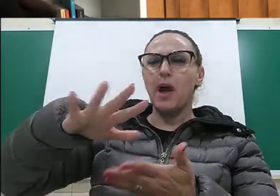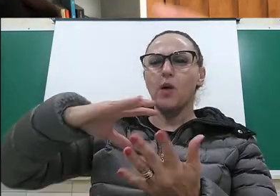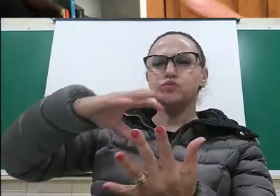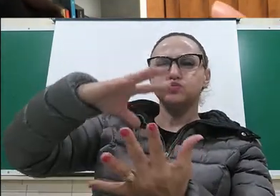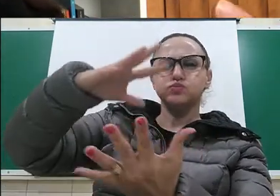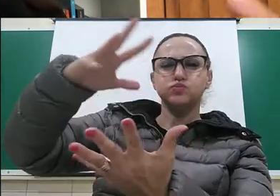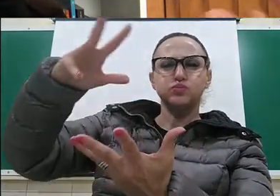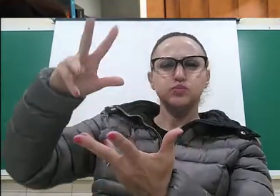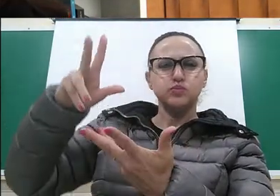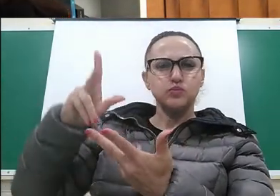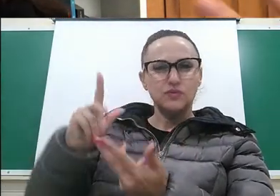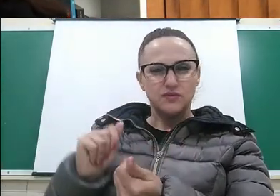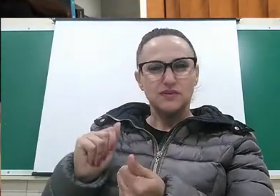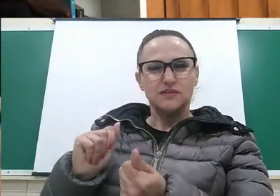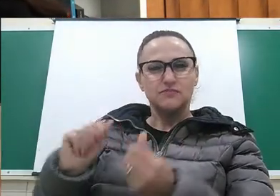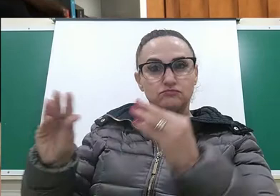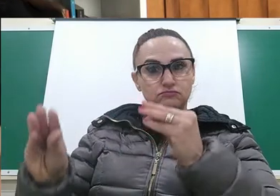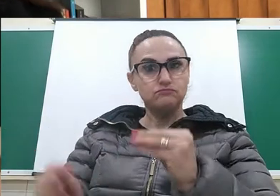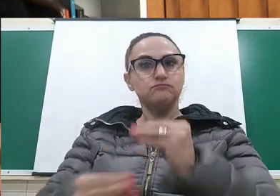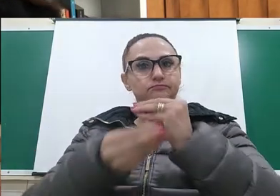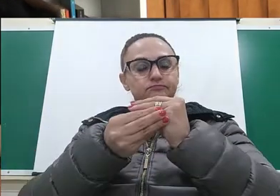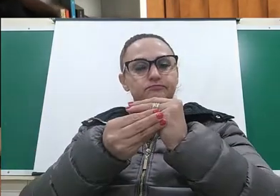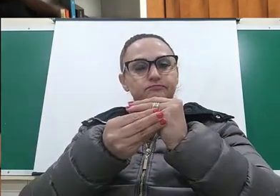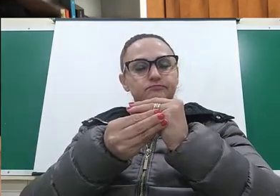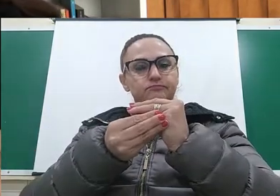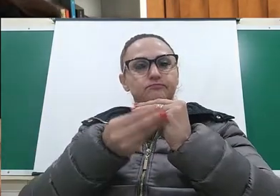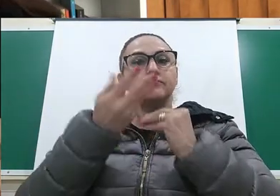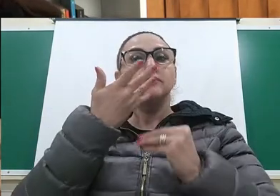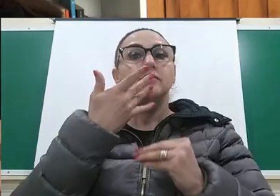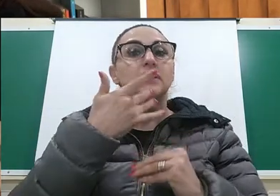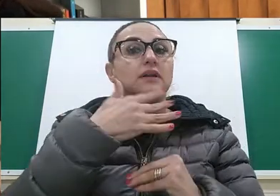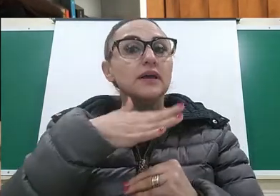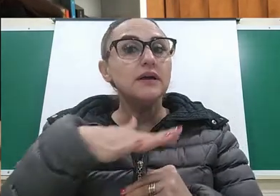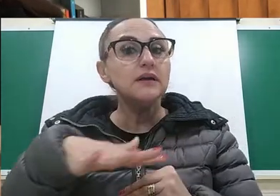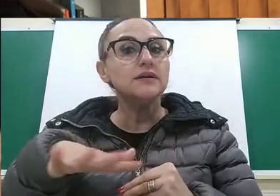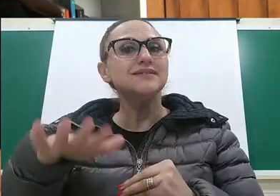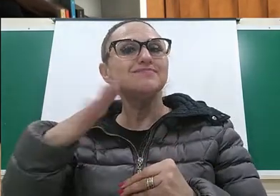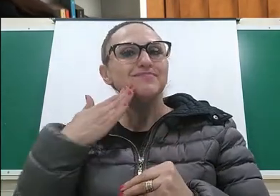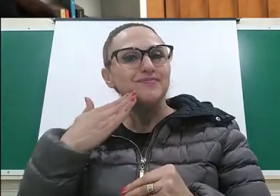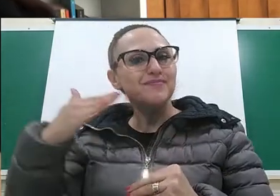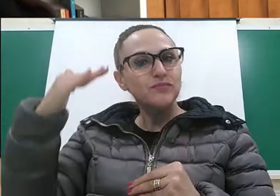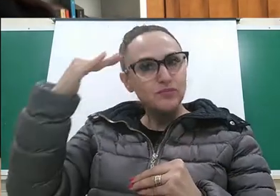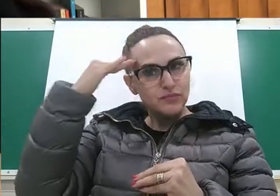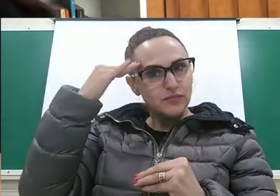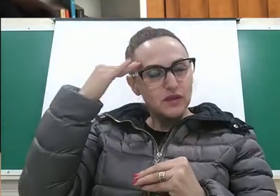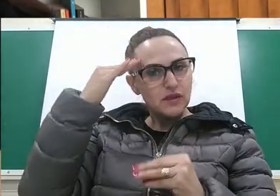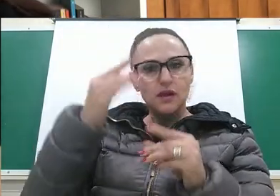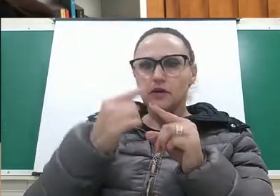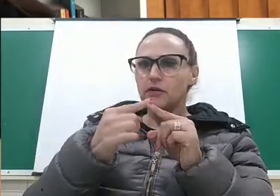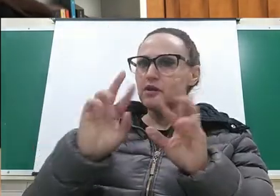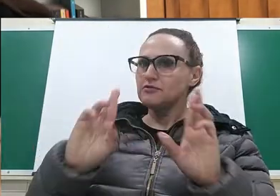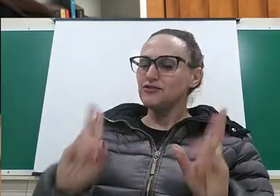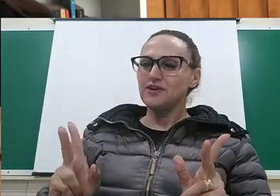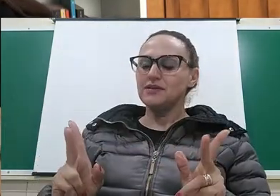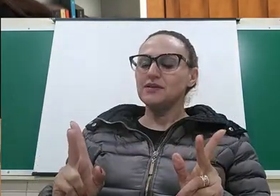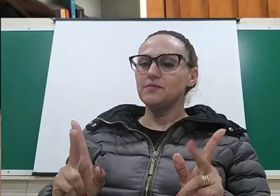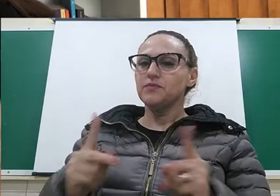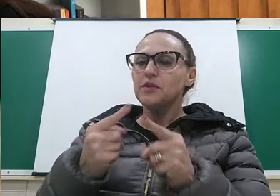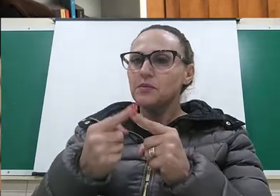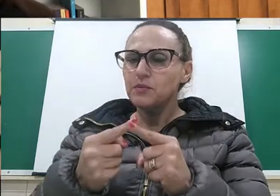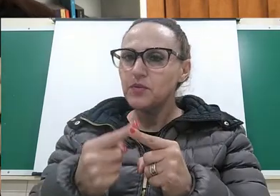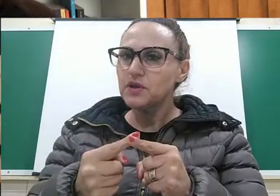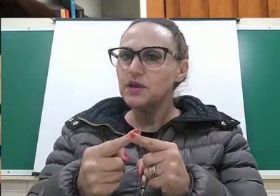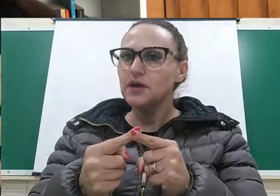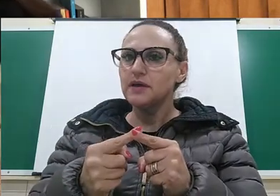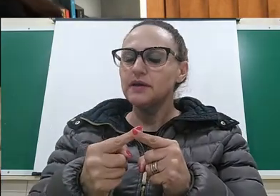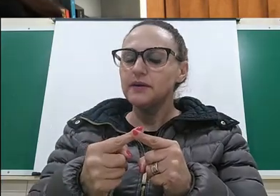que agrega crianças e adolescentes, ela nem sempre foi assim. Isso porque nós precisamos considerar que